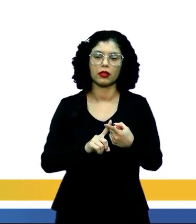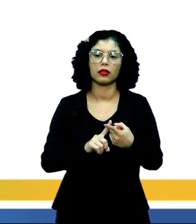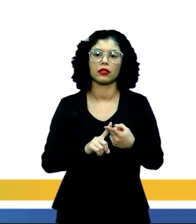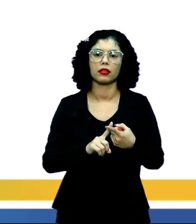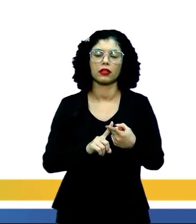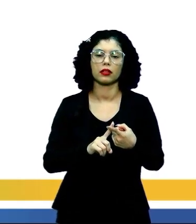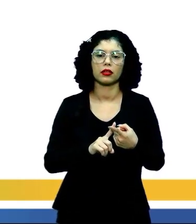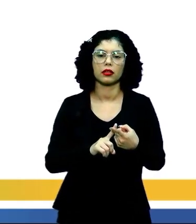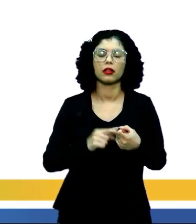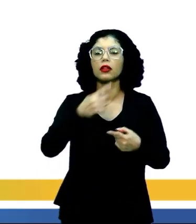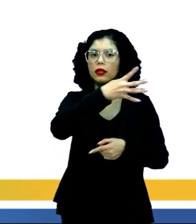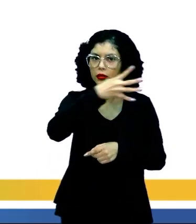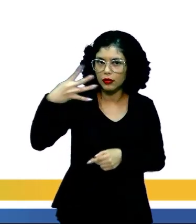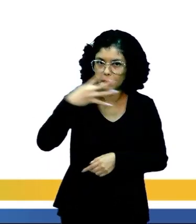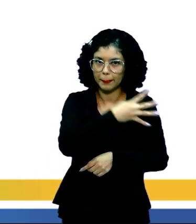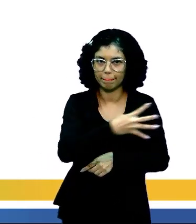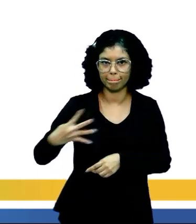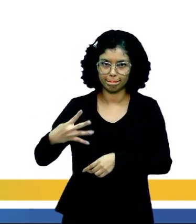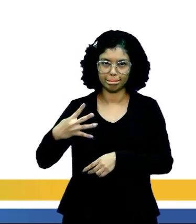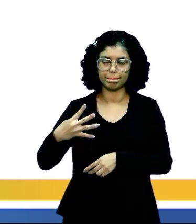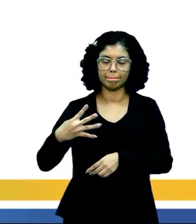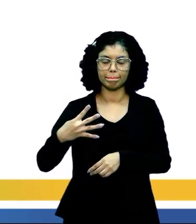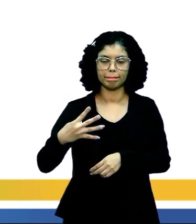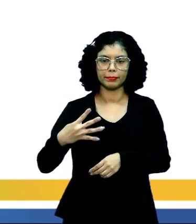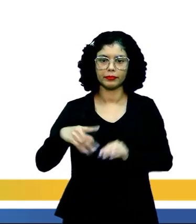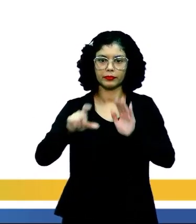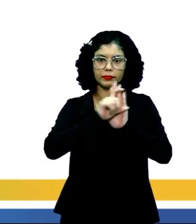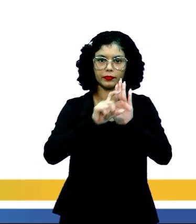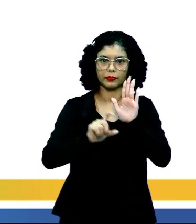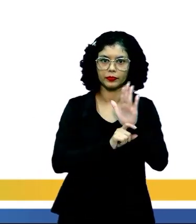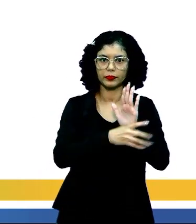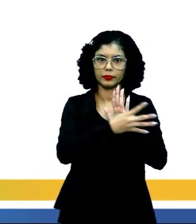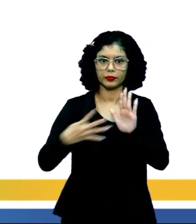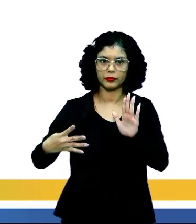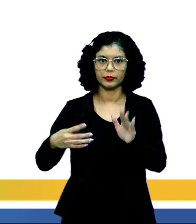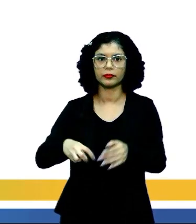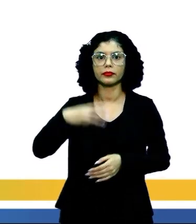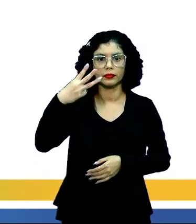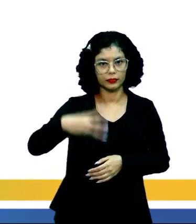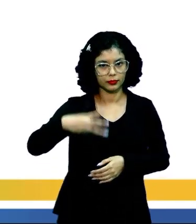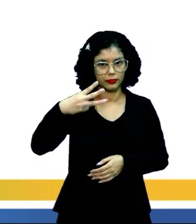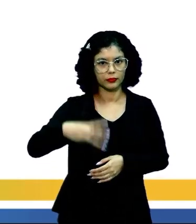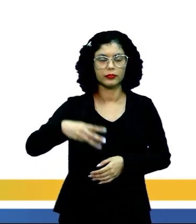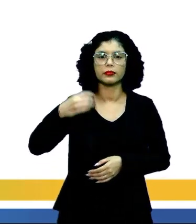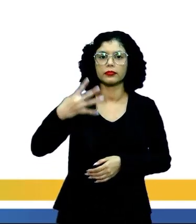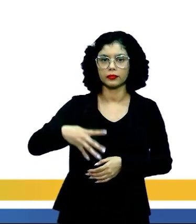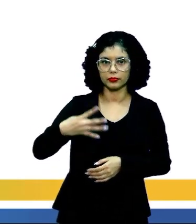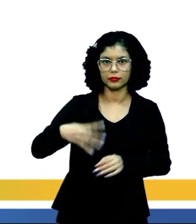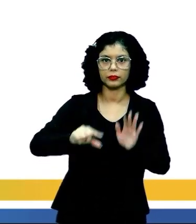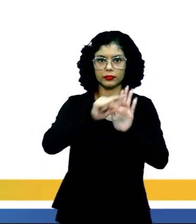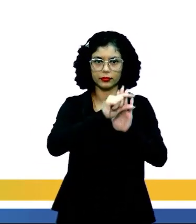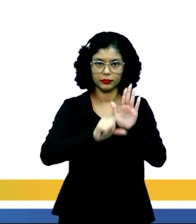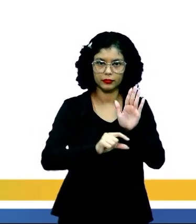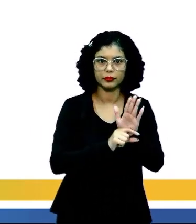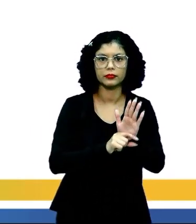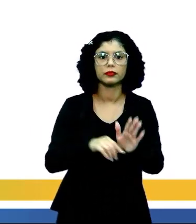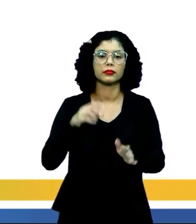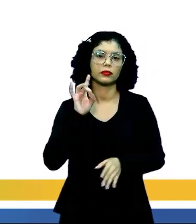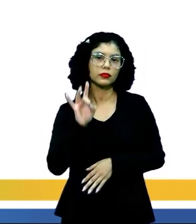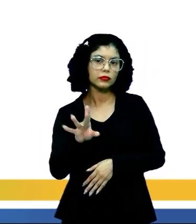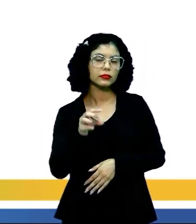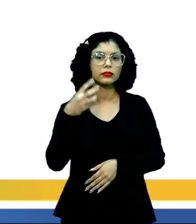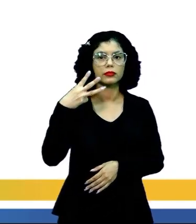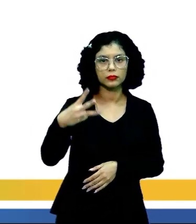e mais quatro versos na segunda estrofe. A terceira e a quarta estrofe, elas têm